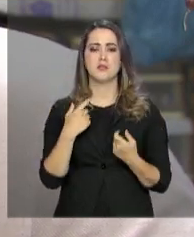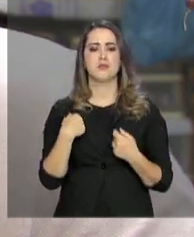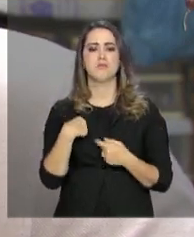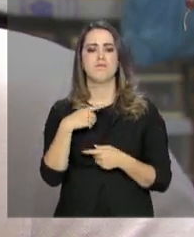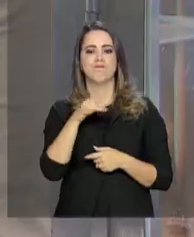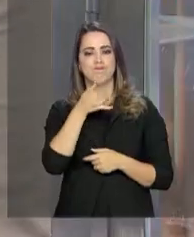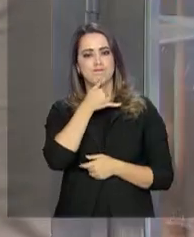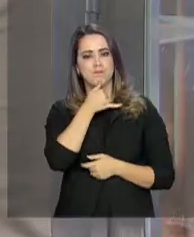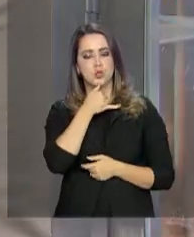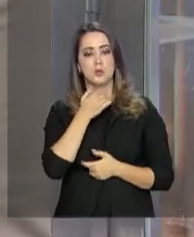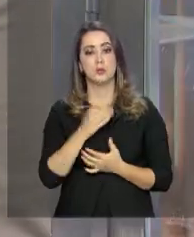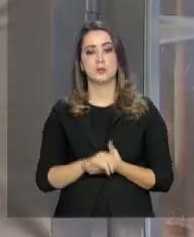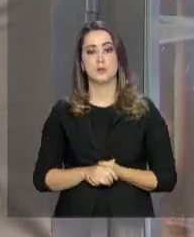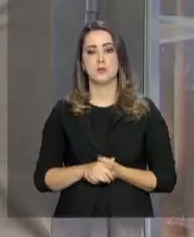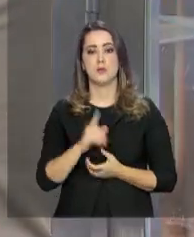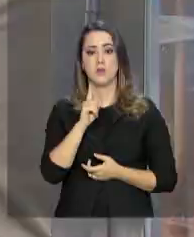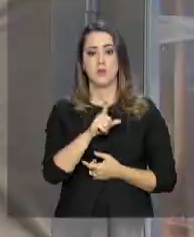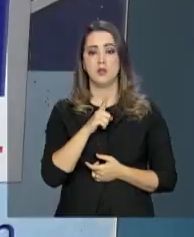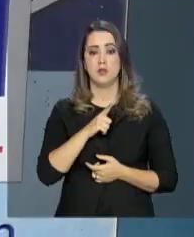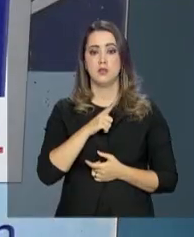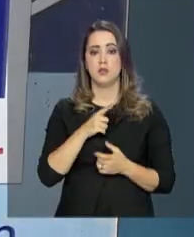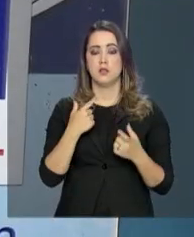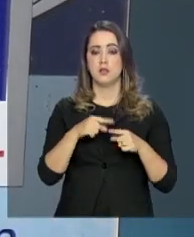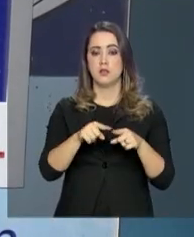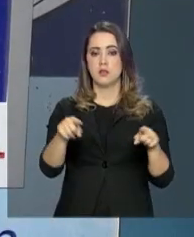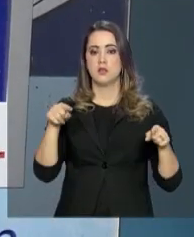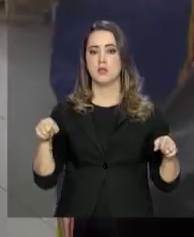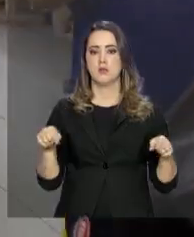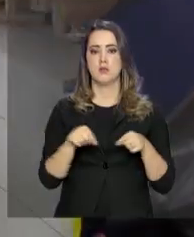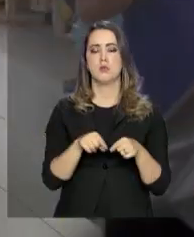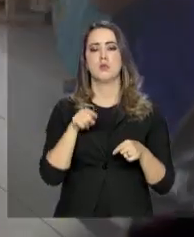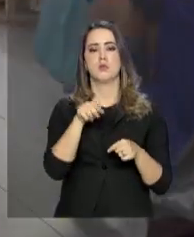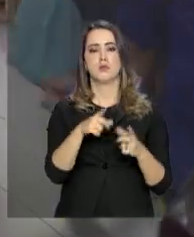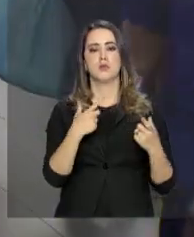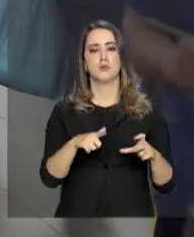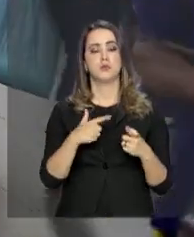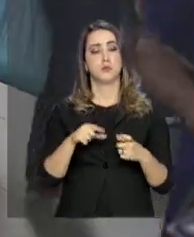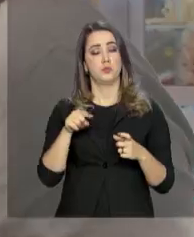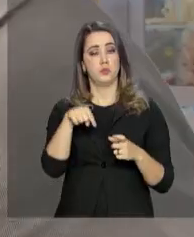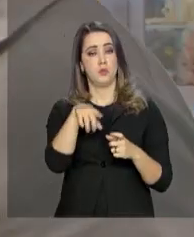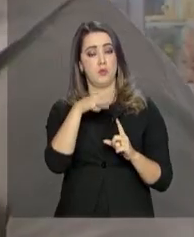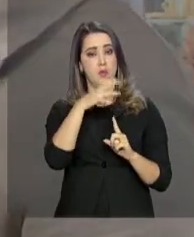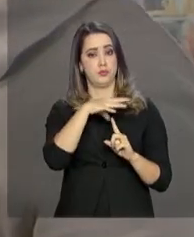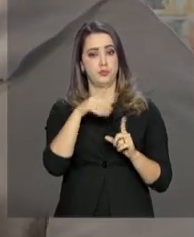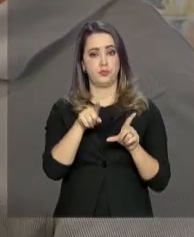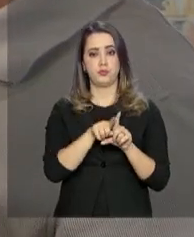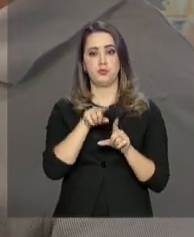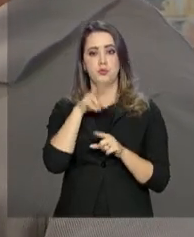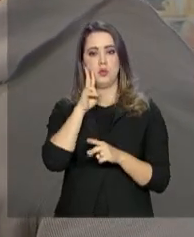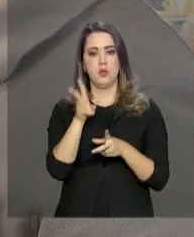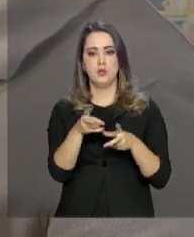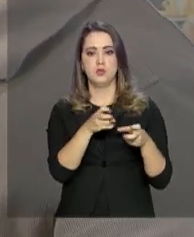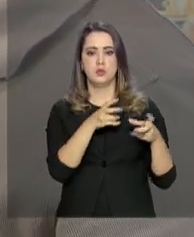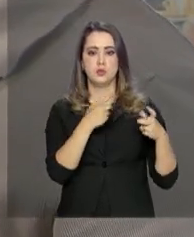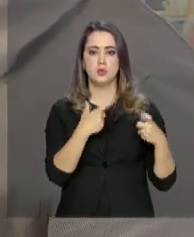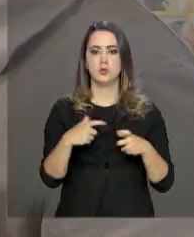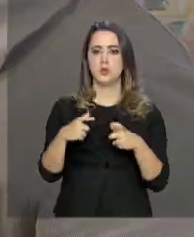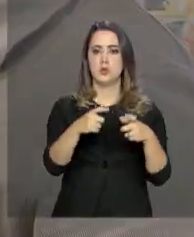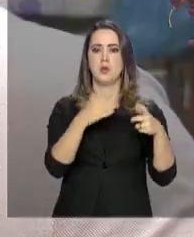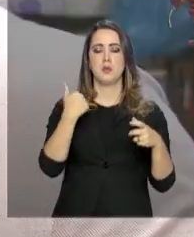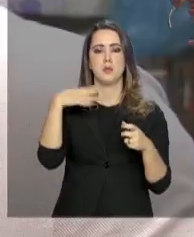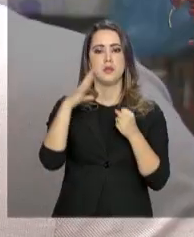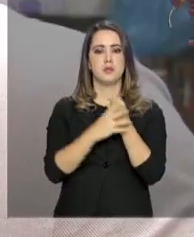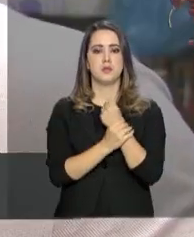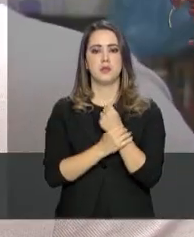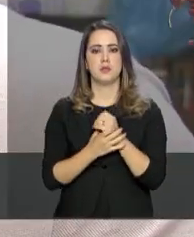entristece. Pedro é dono de uma loja no Mercadão de Madureira, na zona norte da cidade, e já percebe a região mais segura.